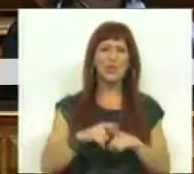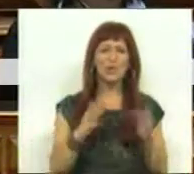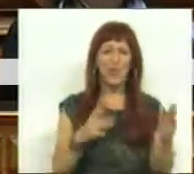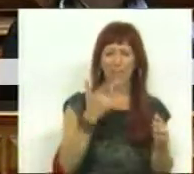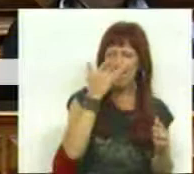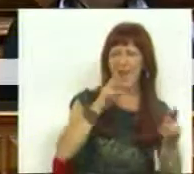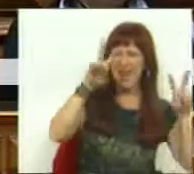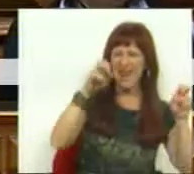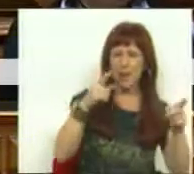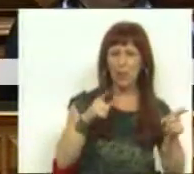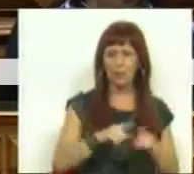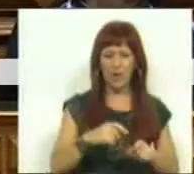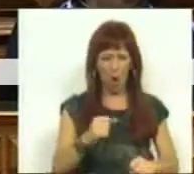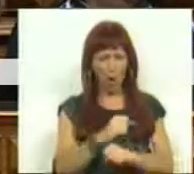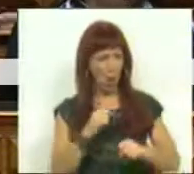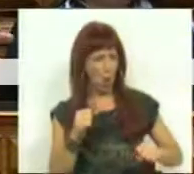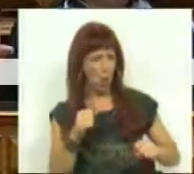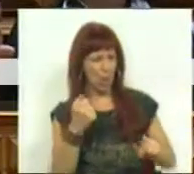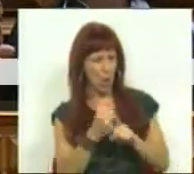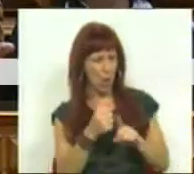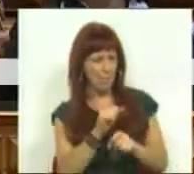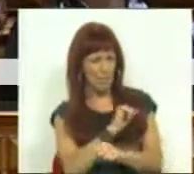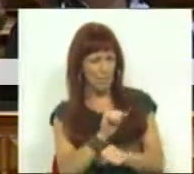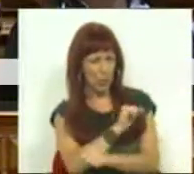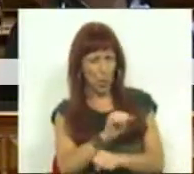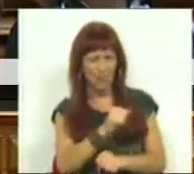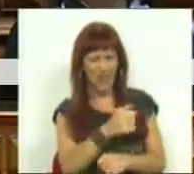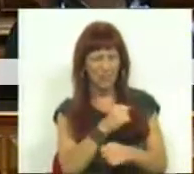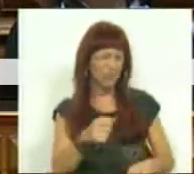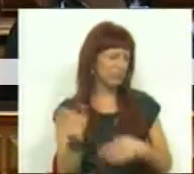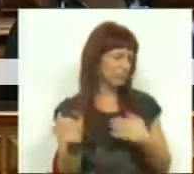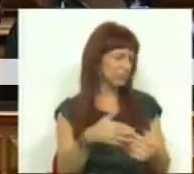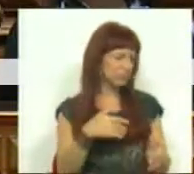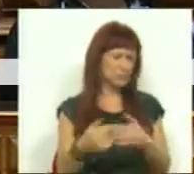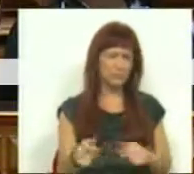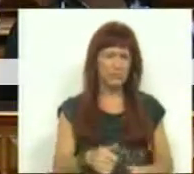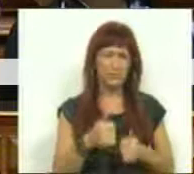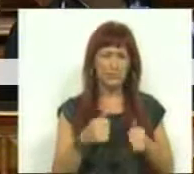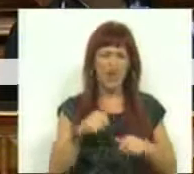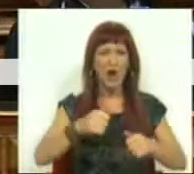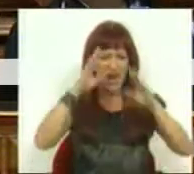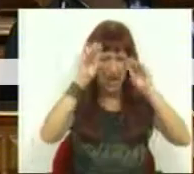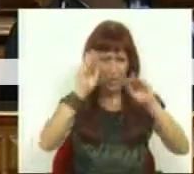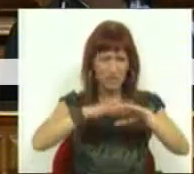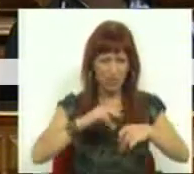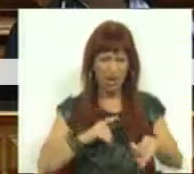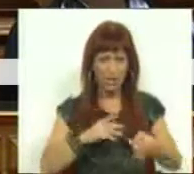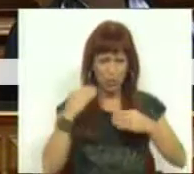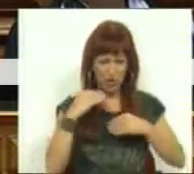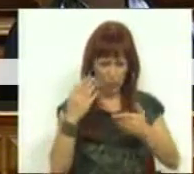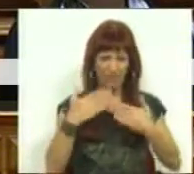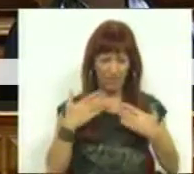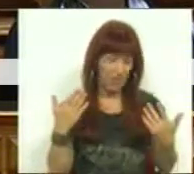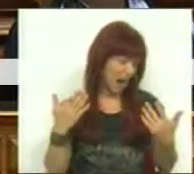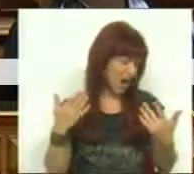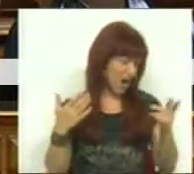negro, digamos assim, da obesidade, se possa combater a obesidade. Ninguém melhora a educação pelo terror, tanto